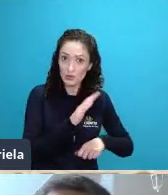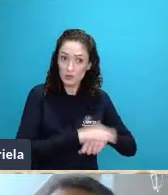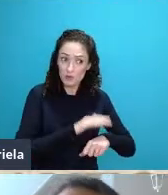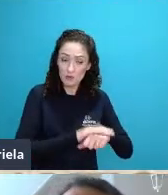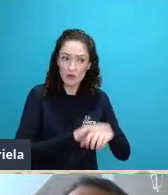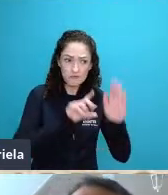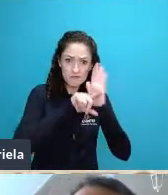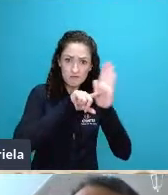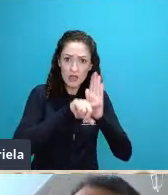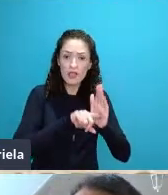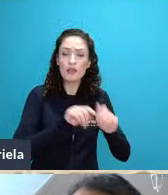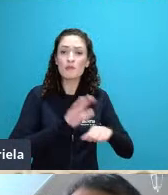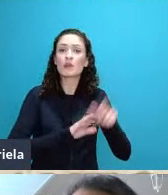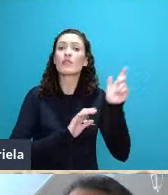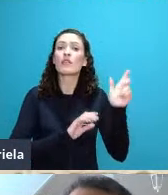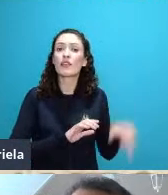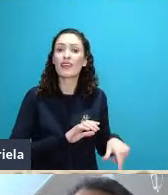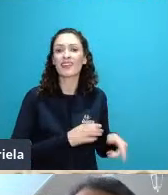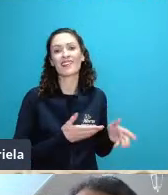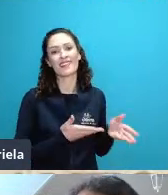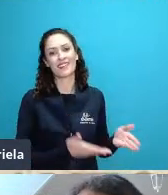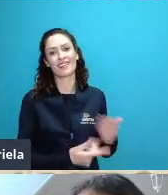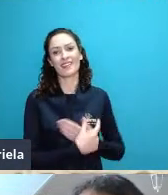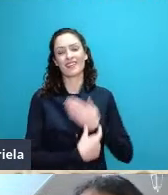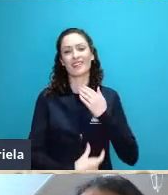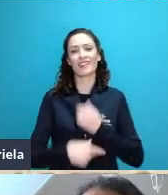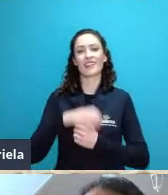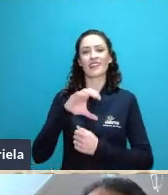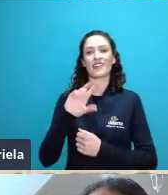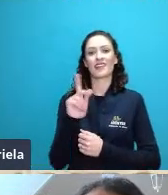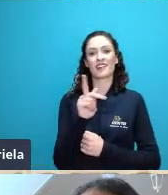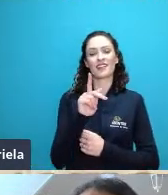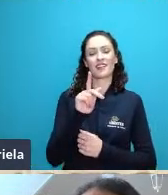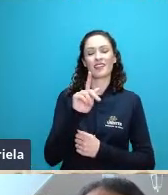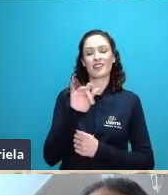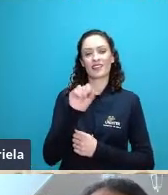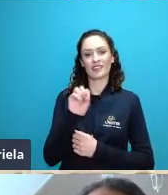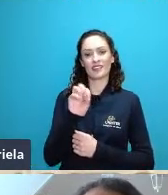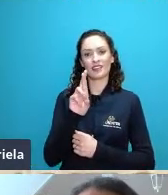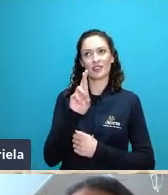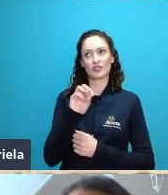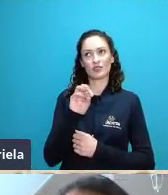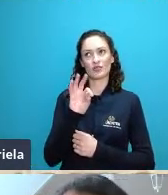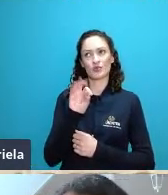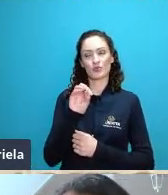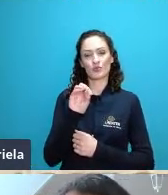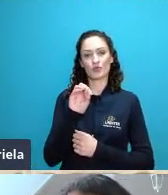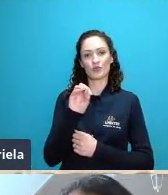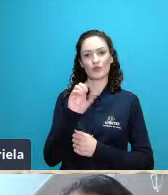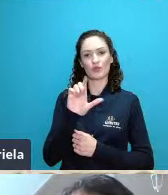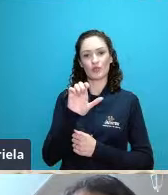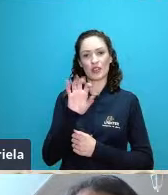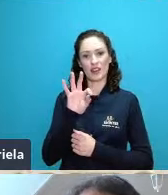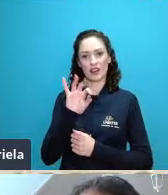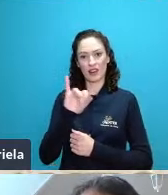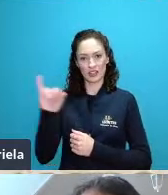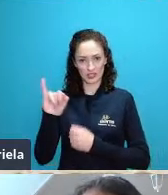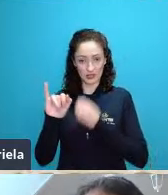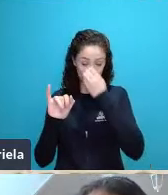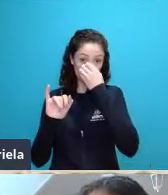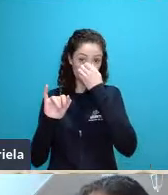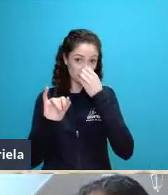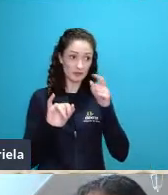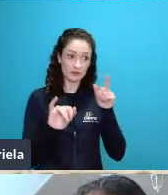Cristofoletti depois os seus discípulos né como eu mencionei há pouco eu não tive contato com o Cristofoletti ele